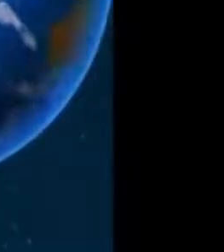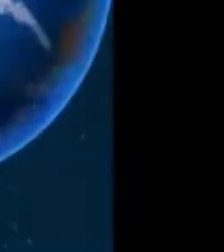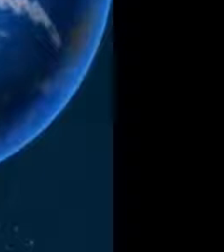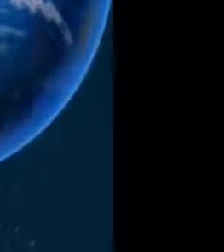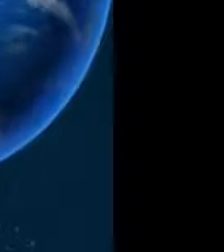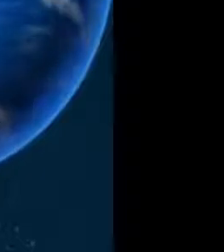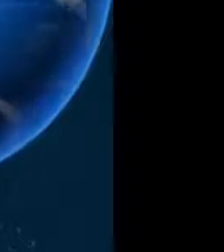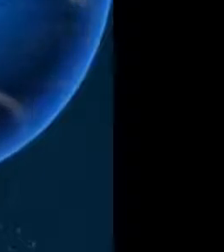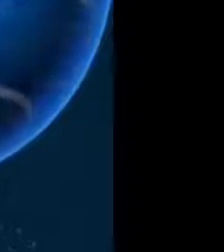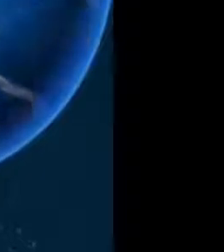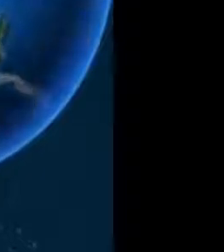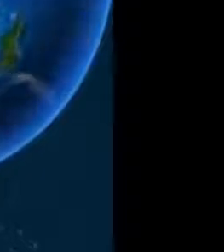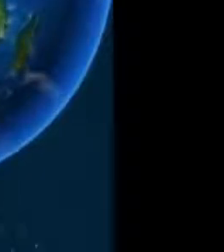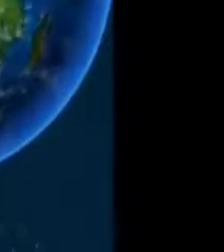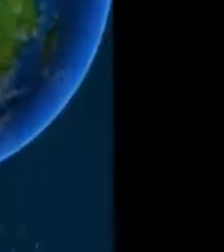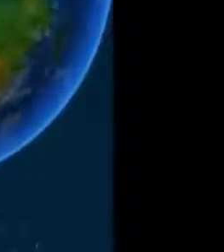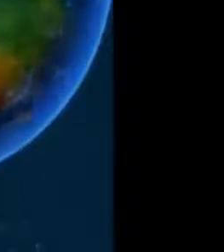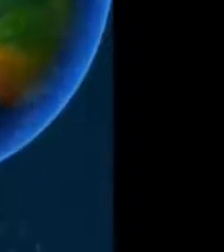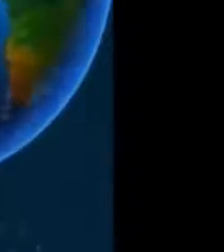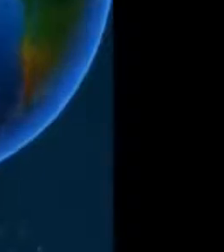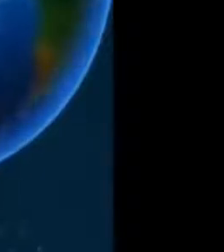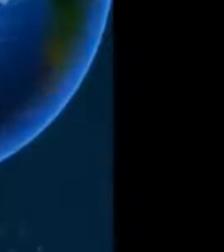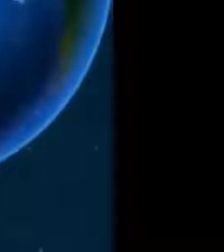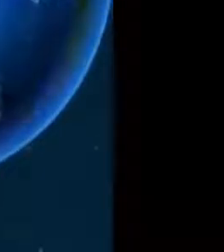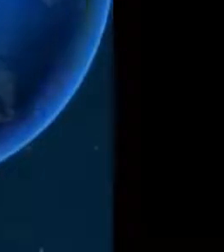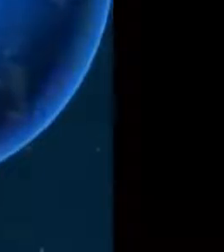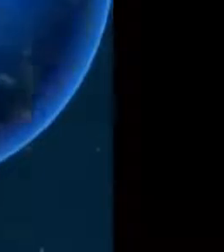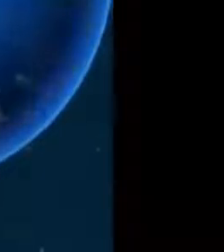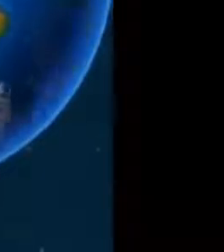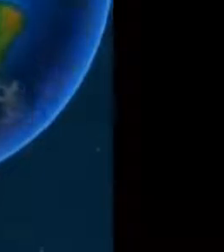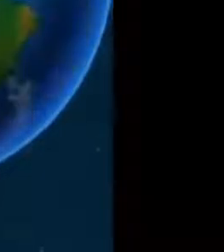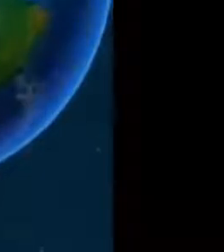Tchau Tchau